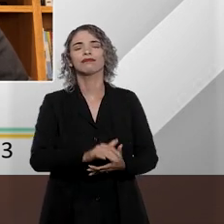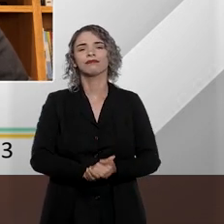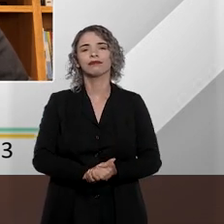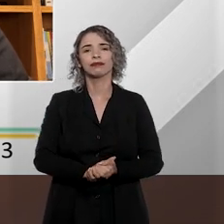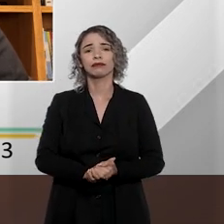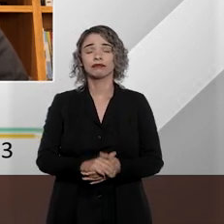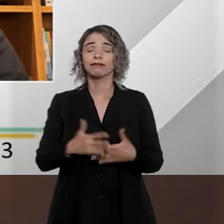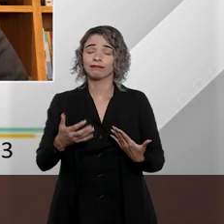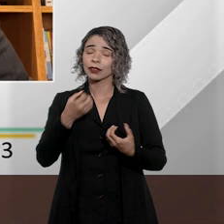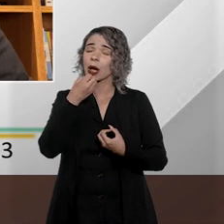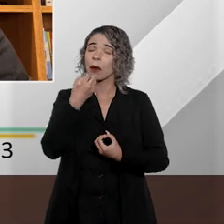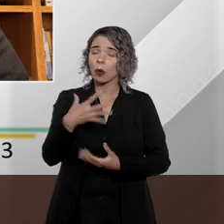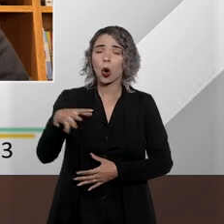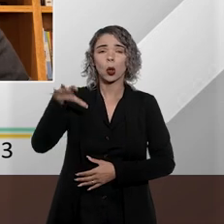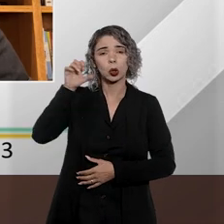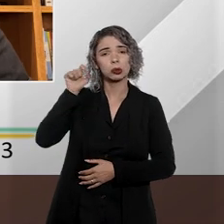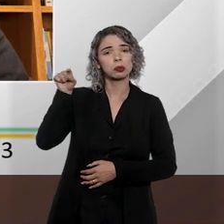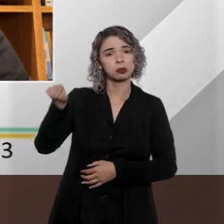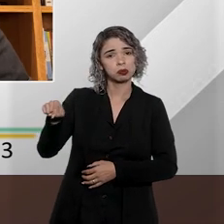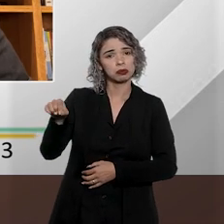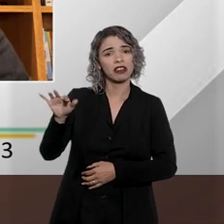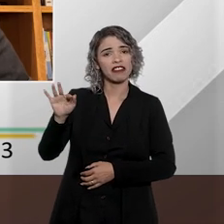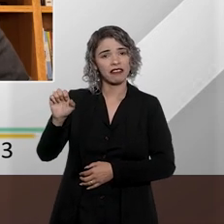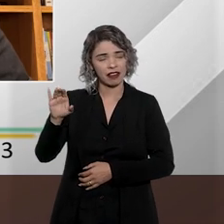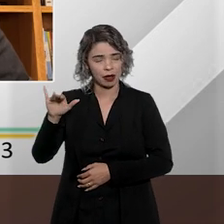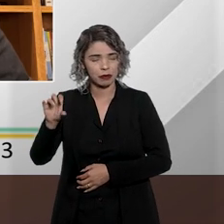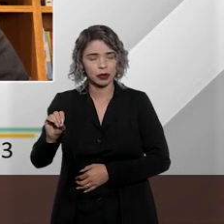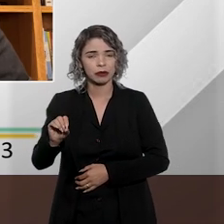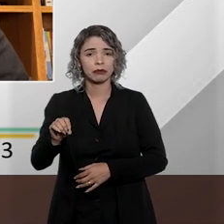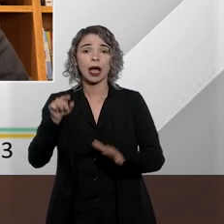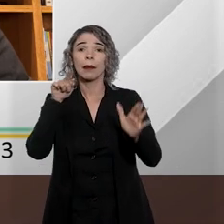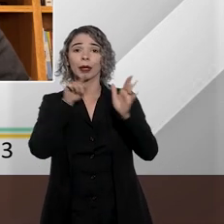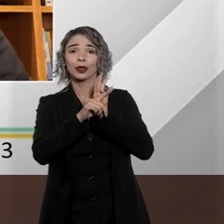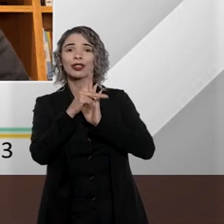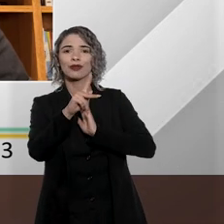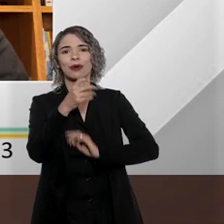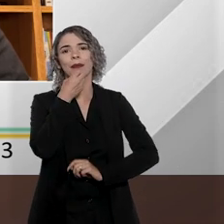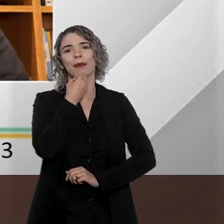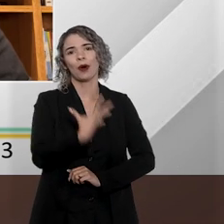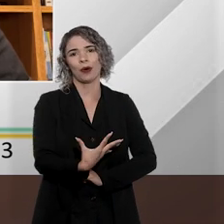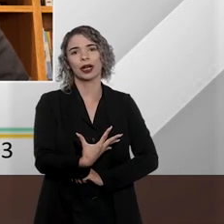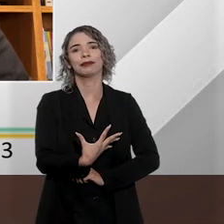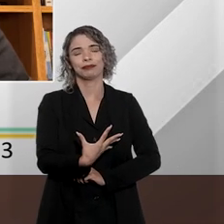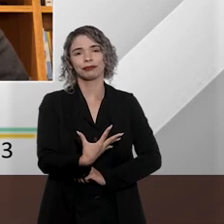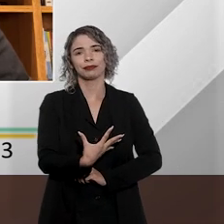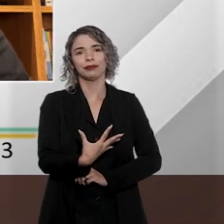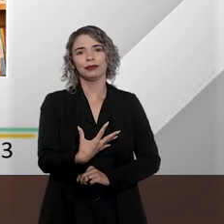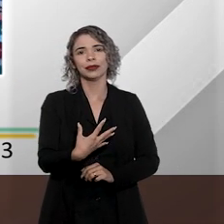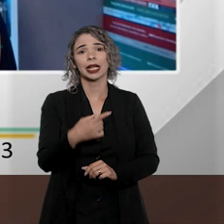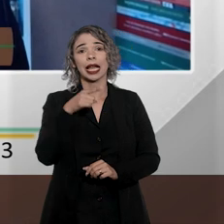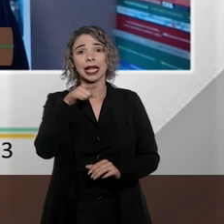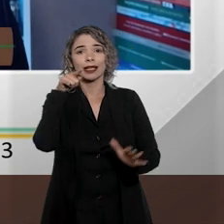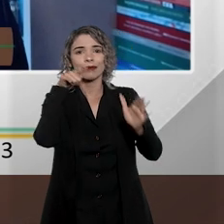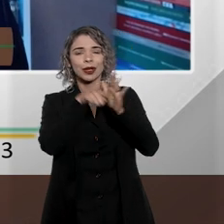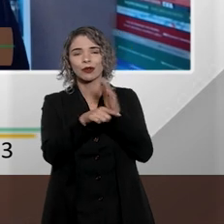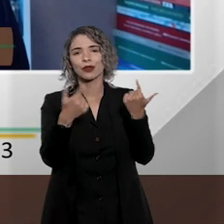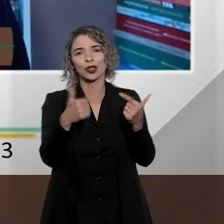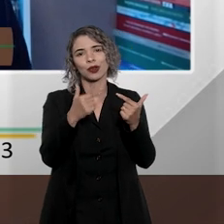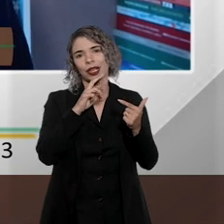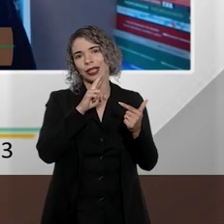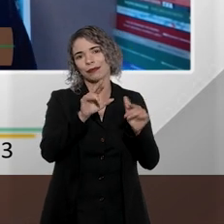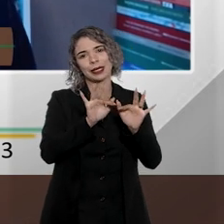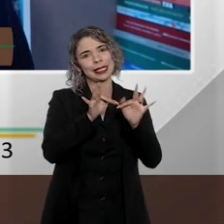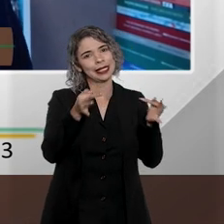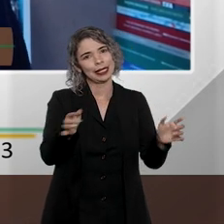referência, é sempre muito bom ouvi-lo. Sua pergunta é muito boa, Fátima, e é uma pergunta que não tem uma resposta simples